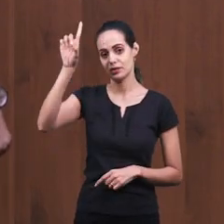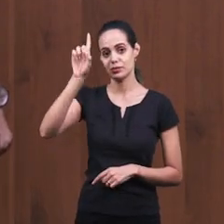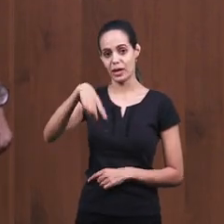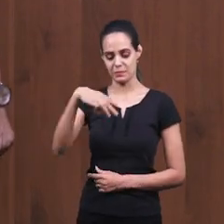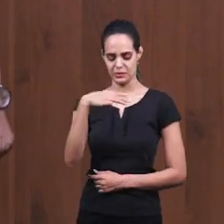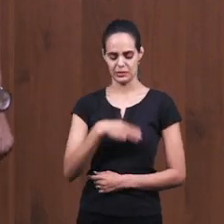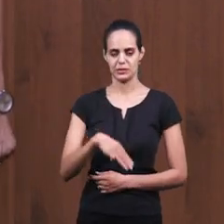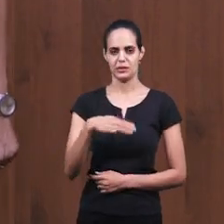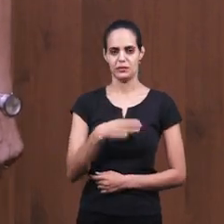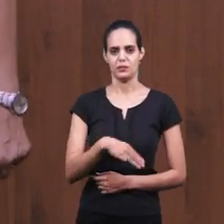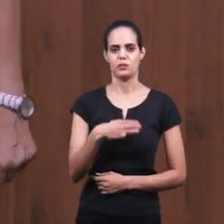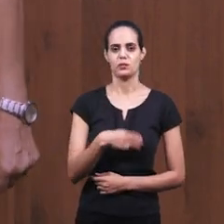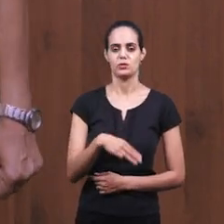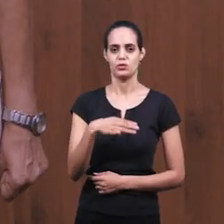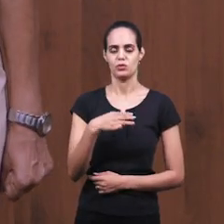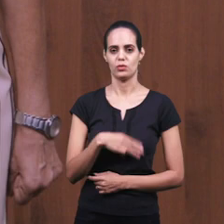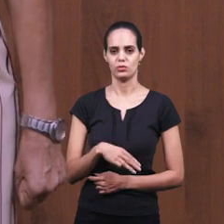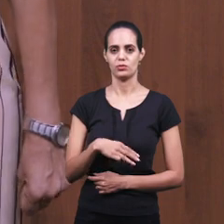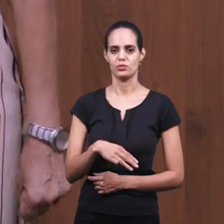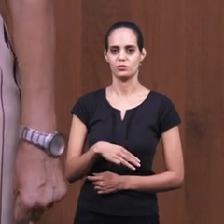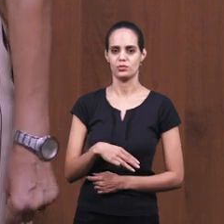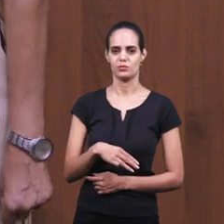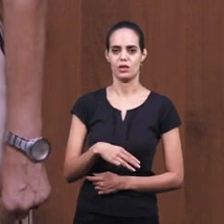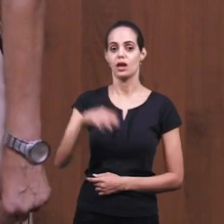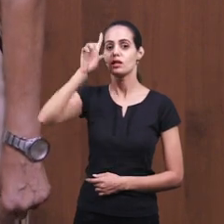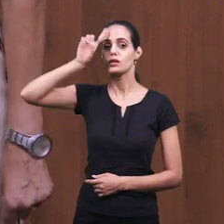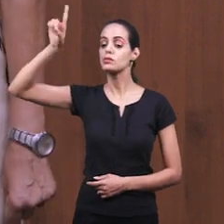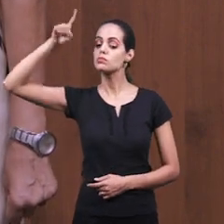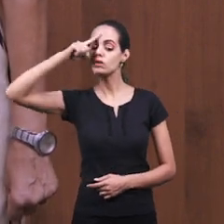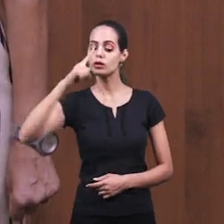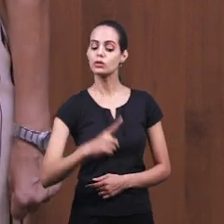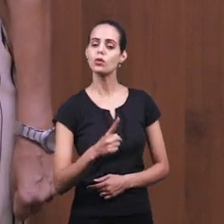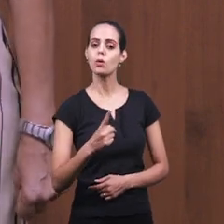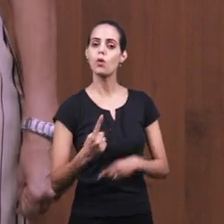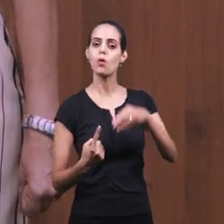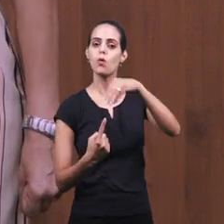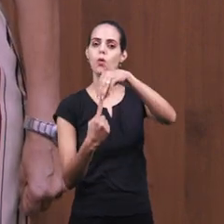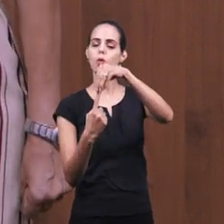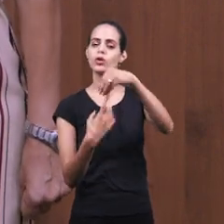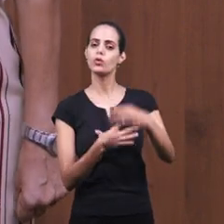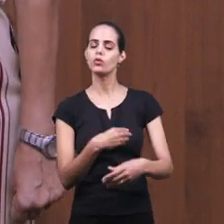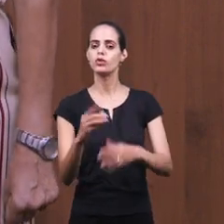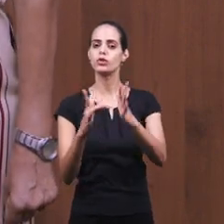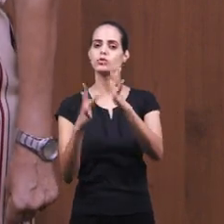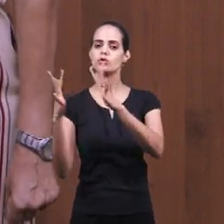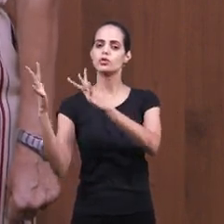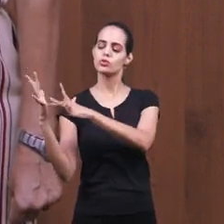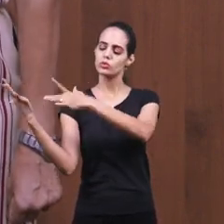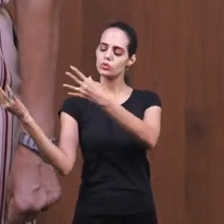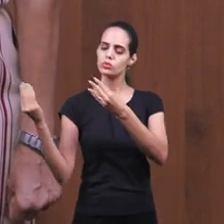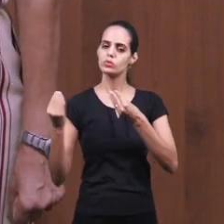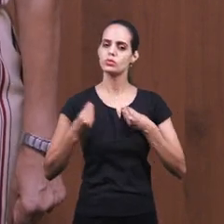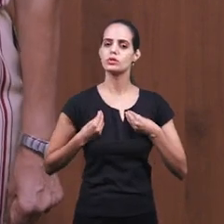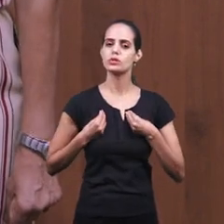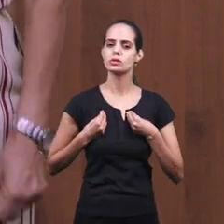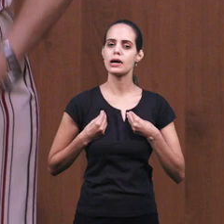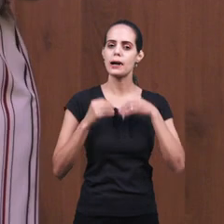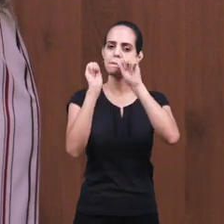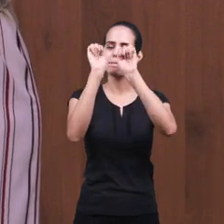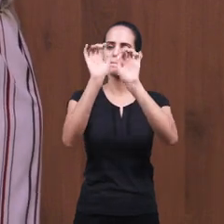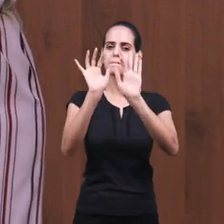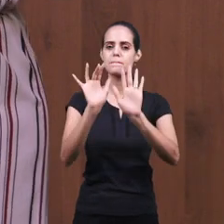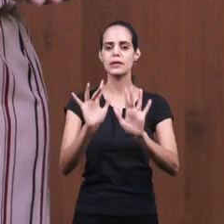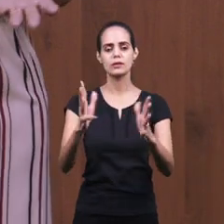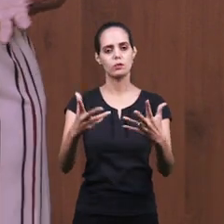misericordioso E enviou o Seu Filho Jesus Para nos dar essa bênção tão grande